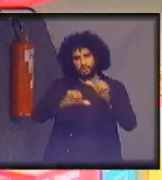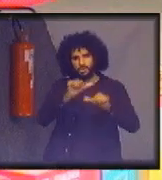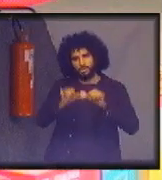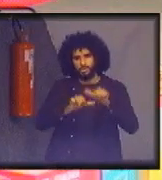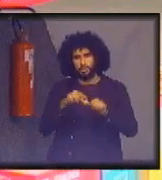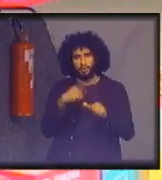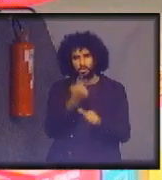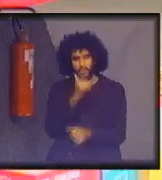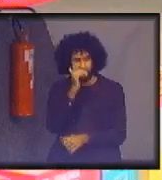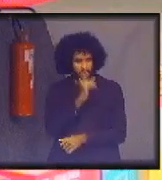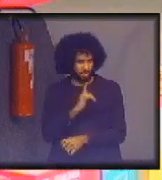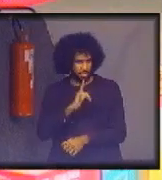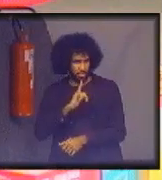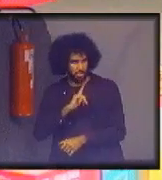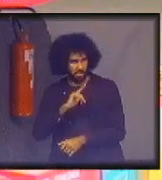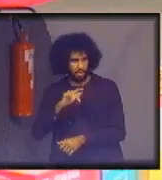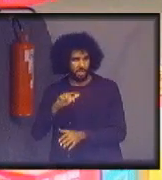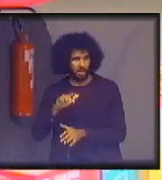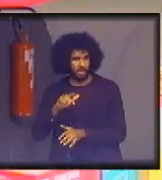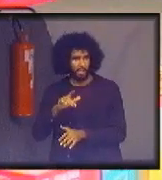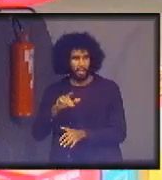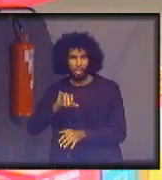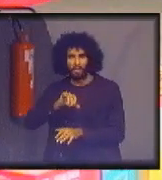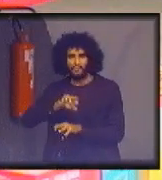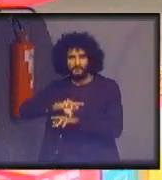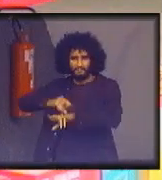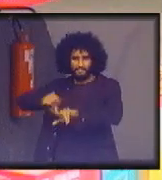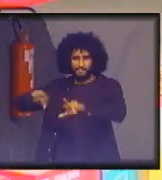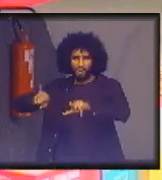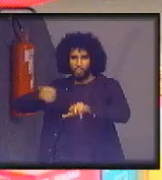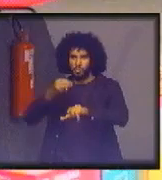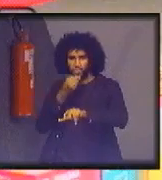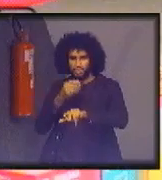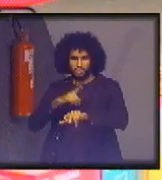navegar nesse novo mar de oportunidades muito obrigado